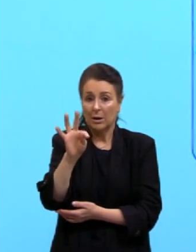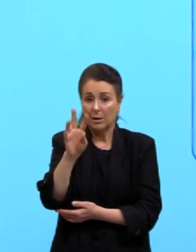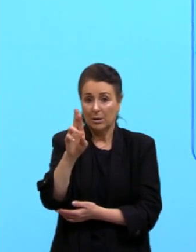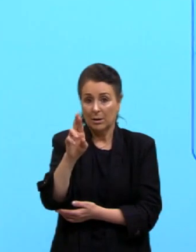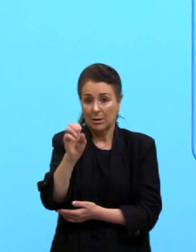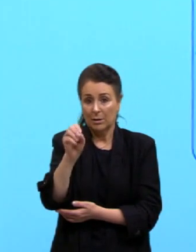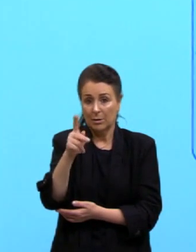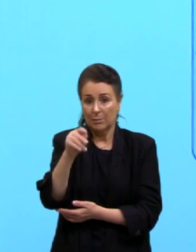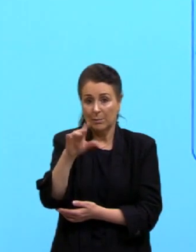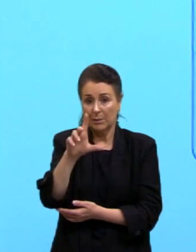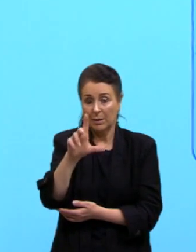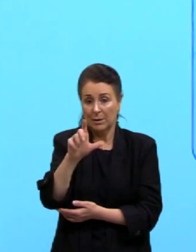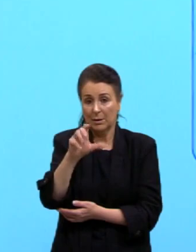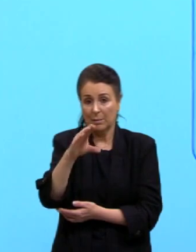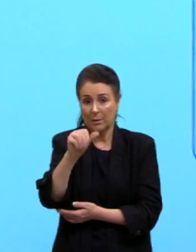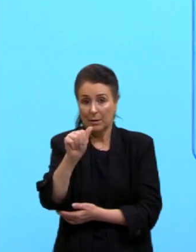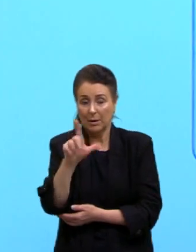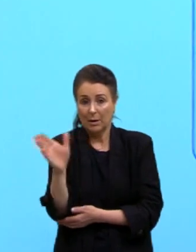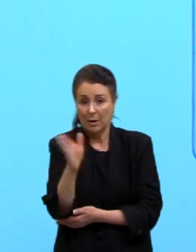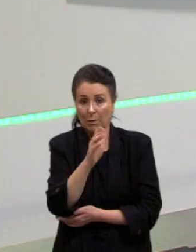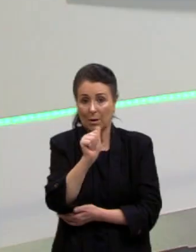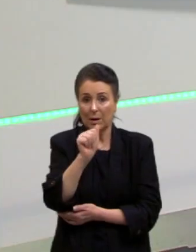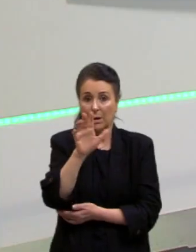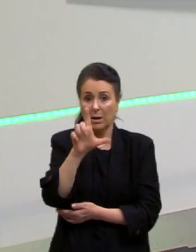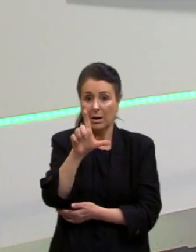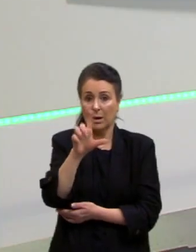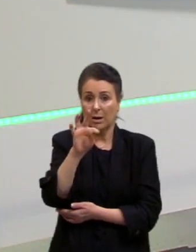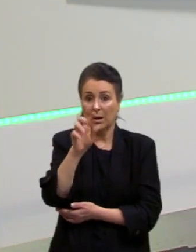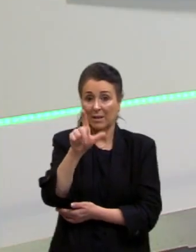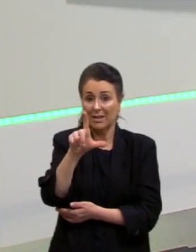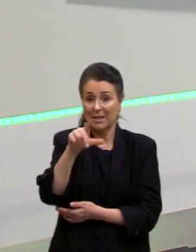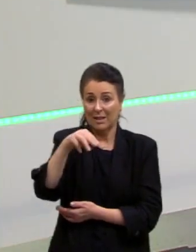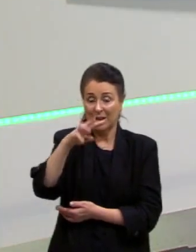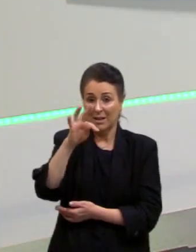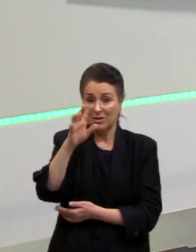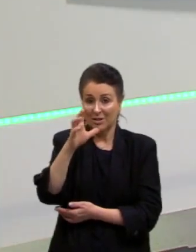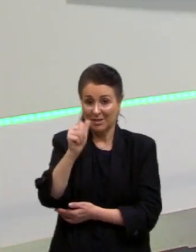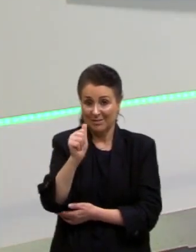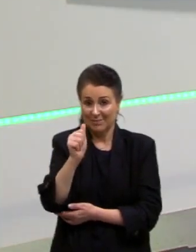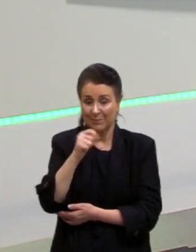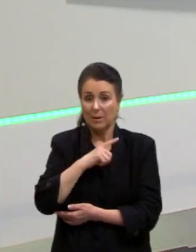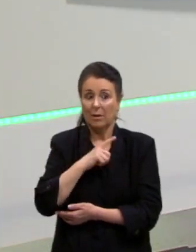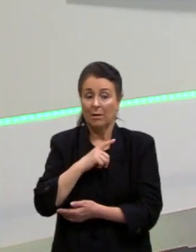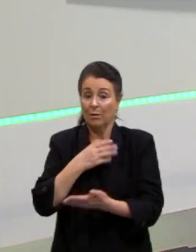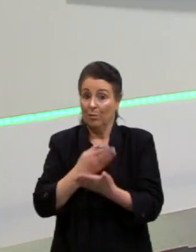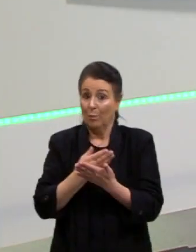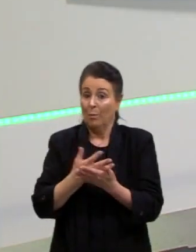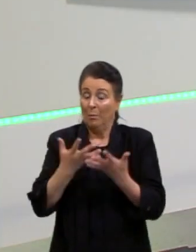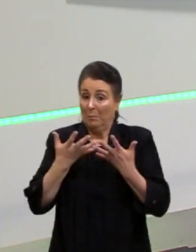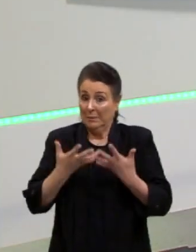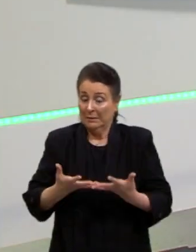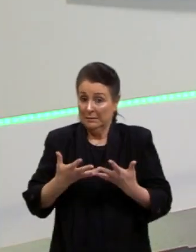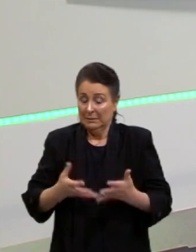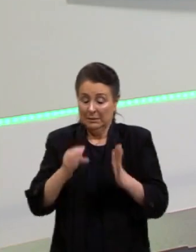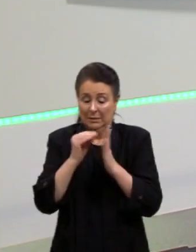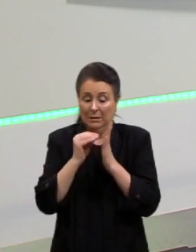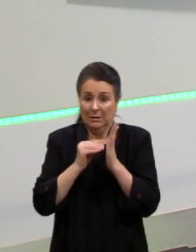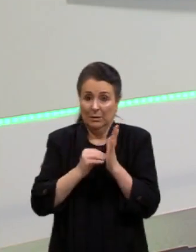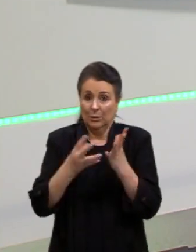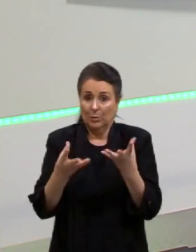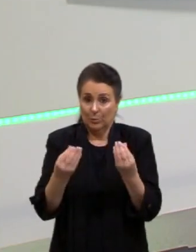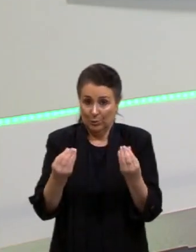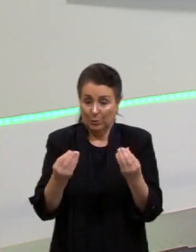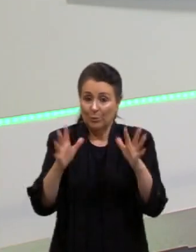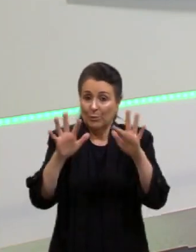para essa região aqui. Está agorizado? Foi uma aula densa, por enquanto. Certo, pessoal? Então, vamos